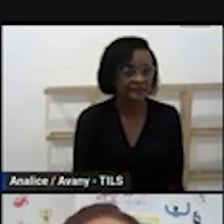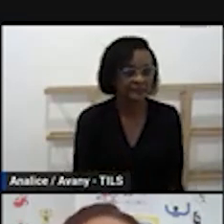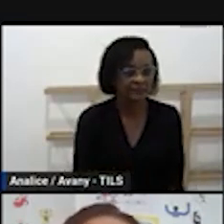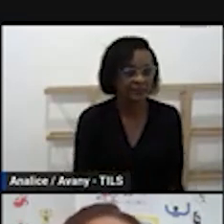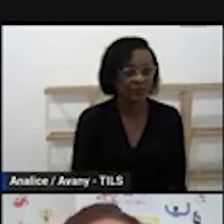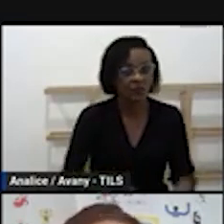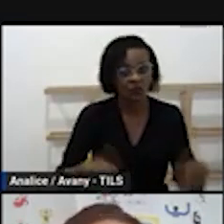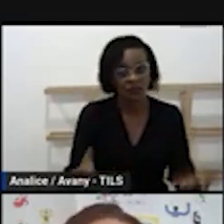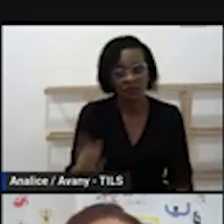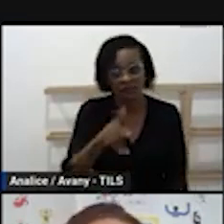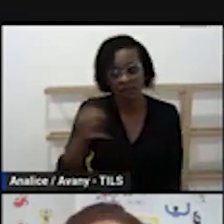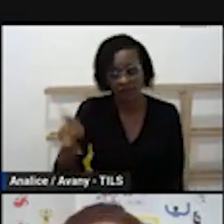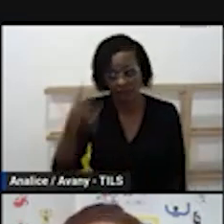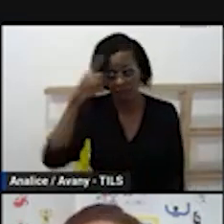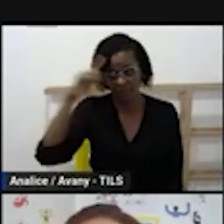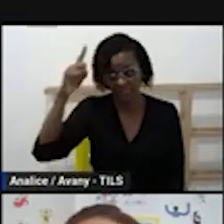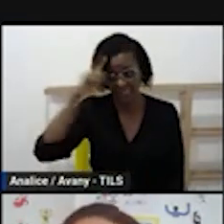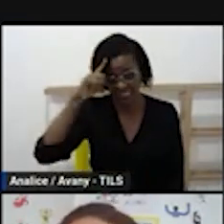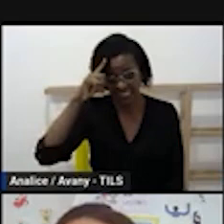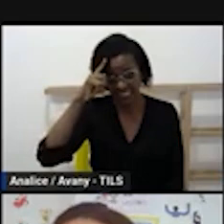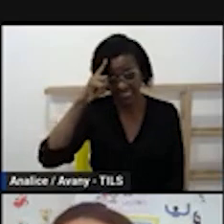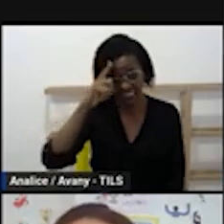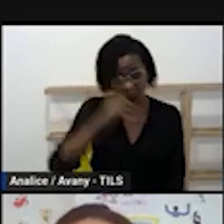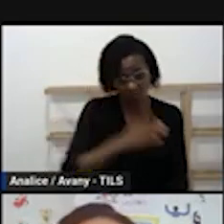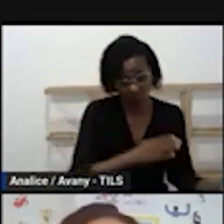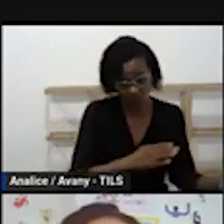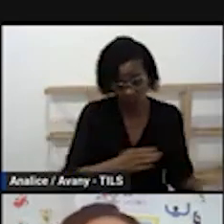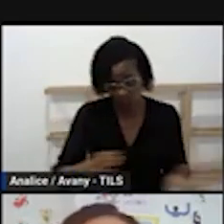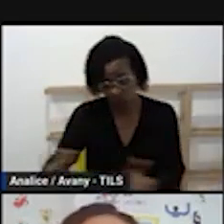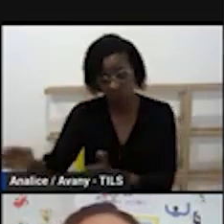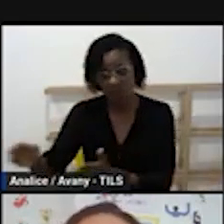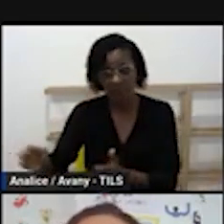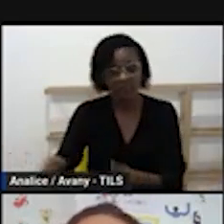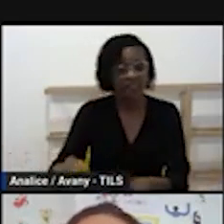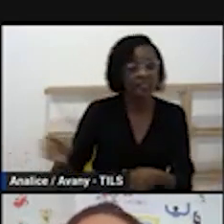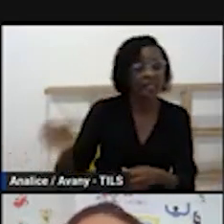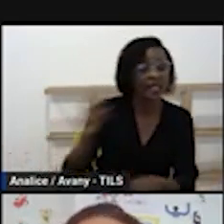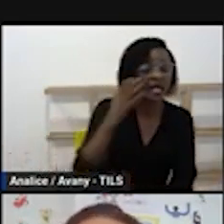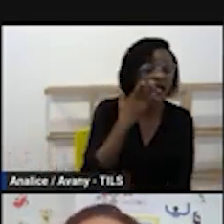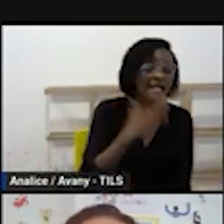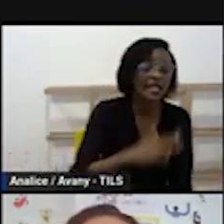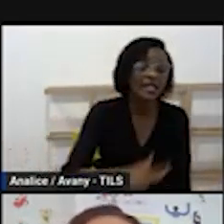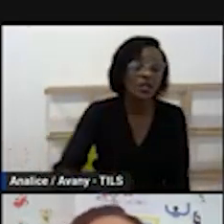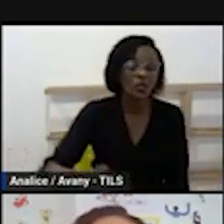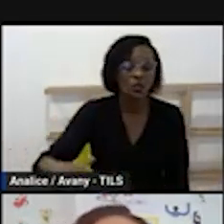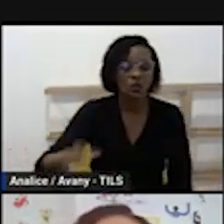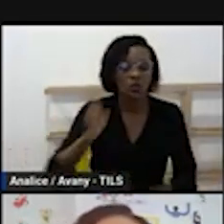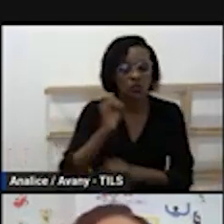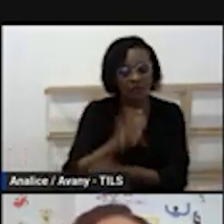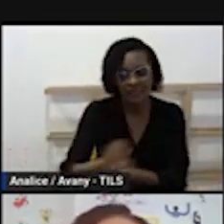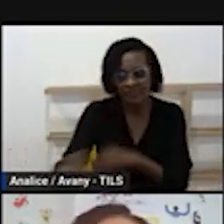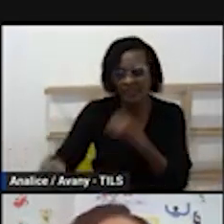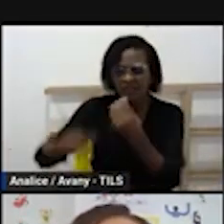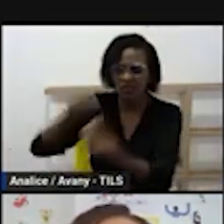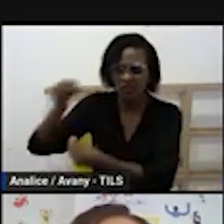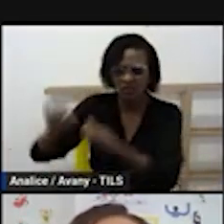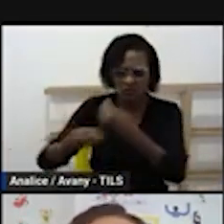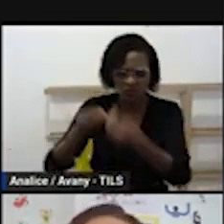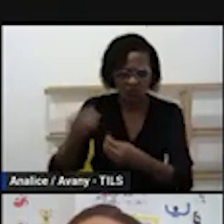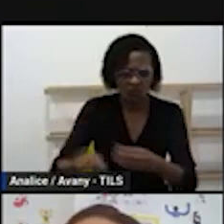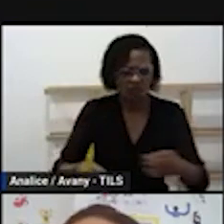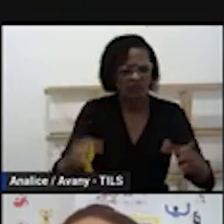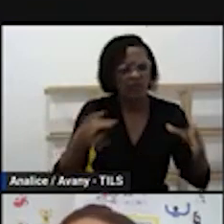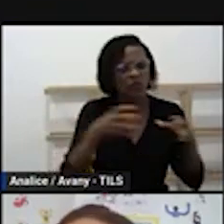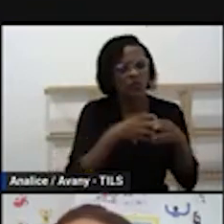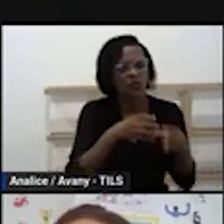escola de jornada integral as escolas que estão aqui o grupo 2 esse ano aqui da rede no ano